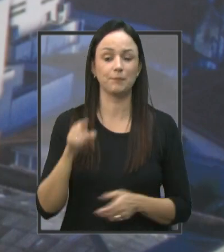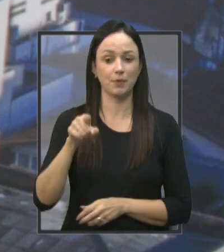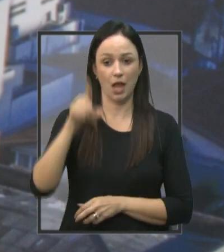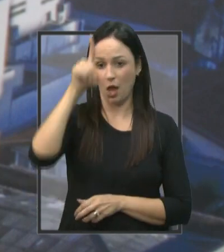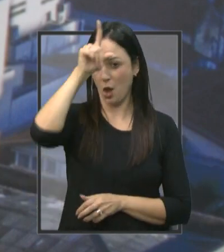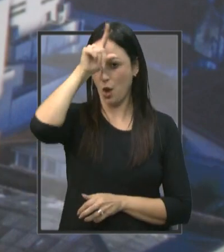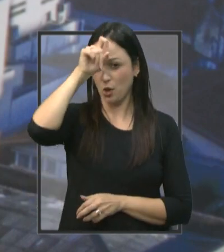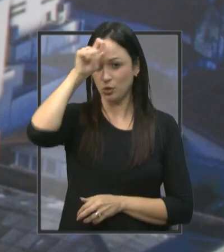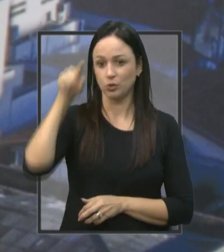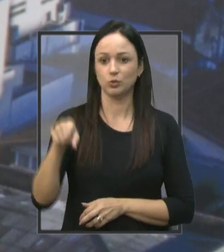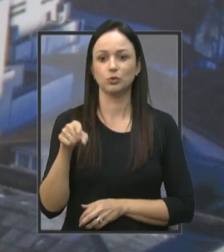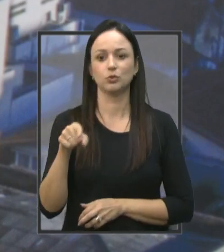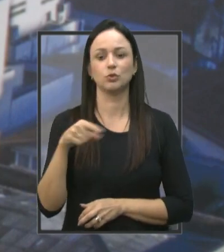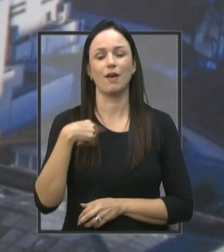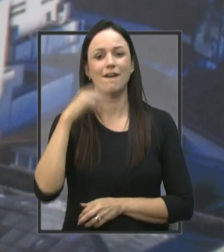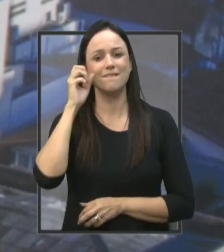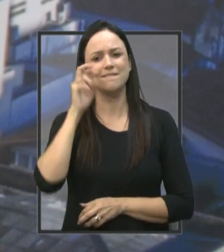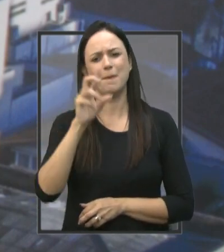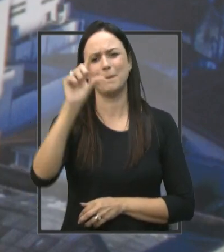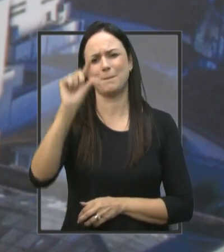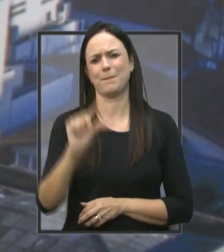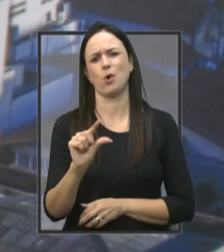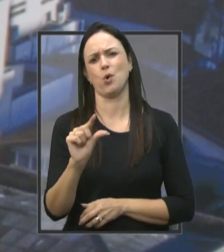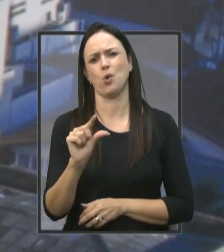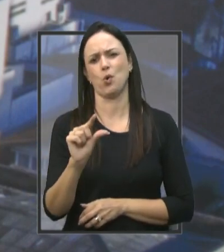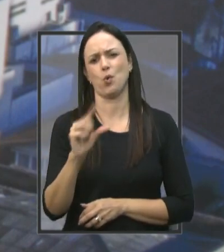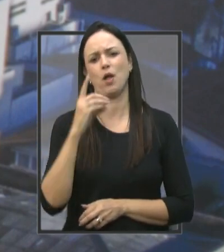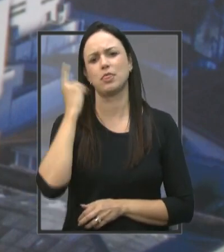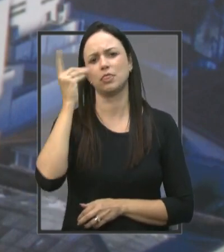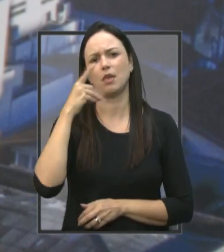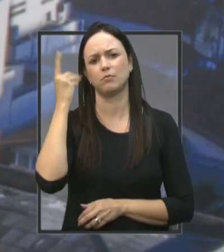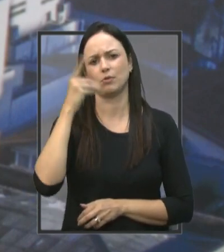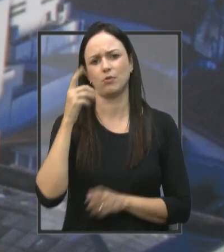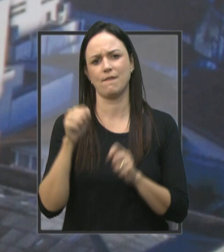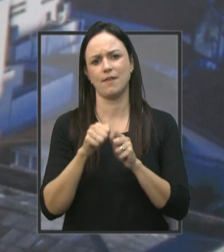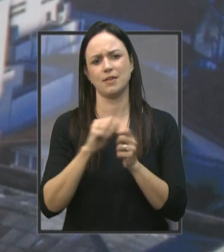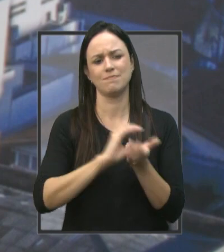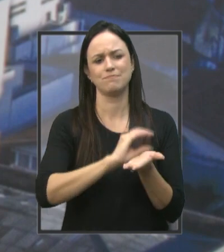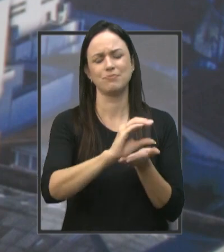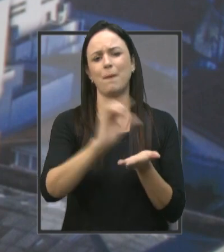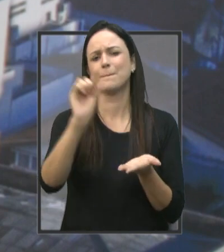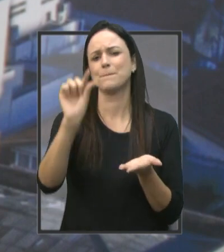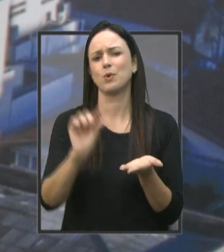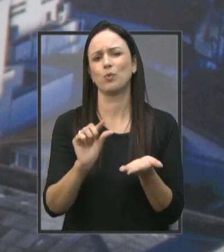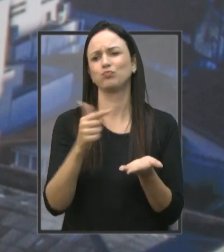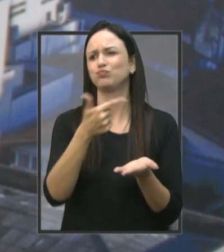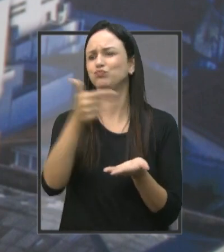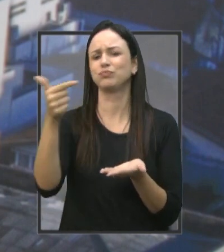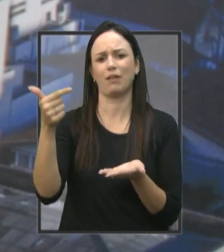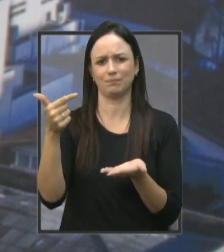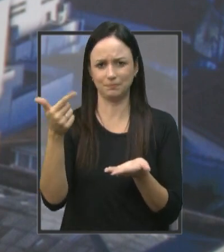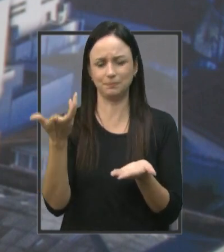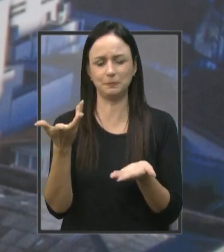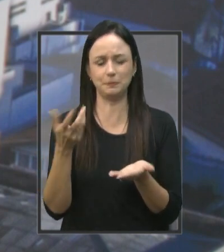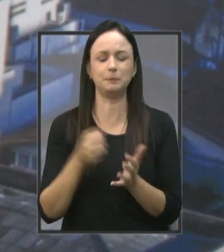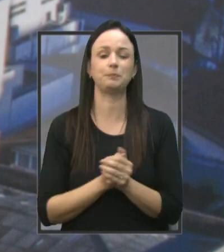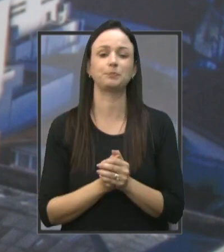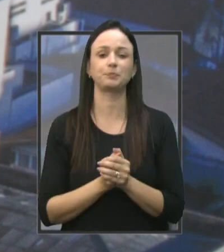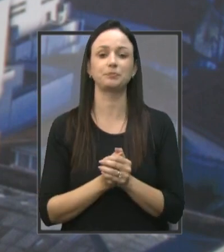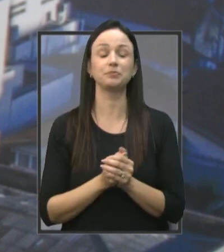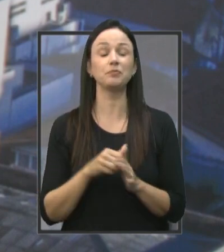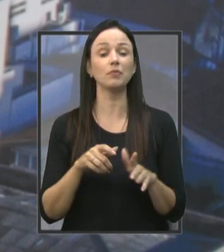Vê poucos Deputados Fazerem Essas Destinação De emenda E como a gente Tem essa